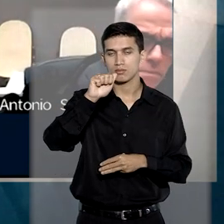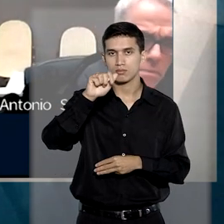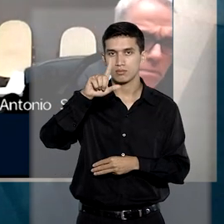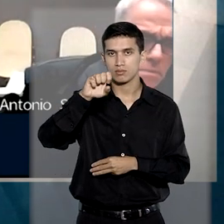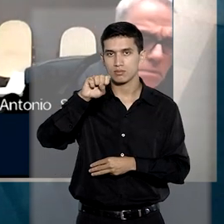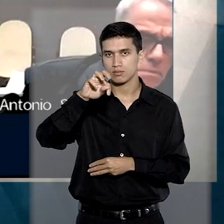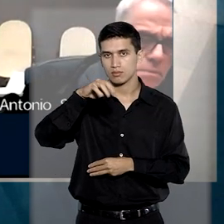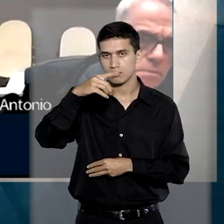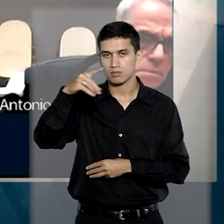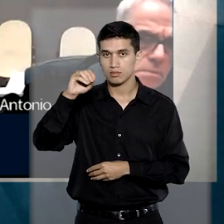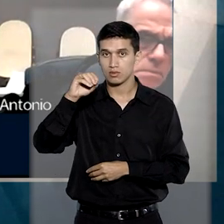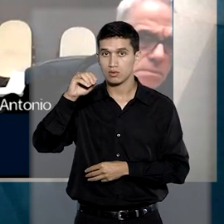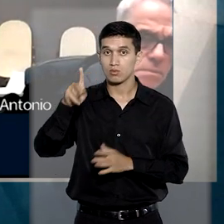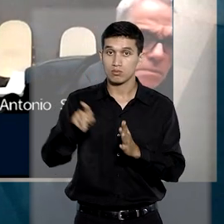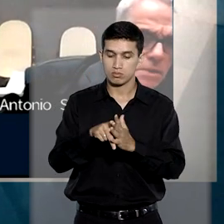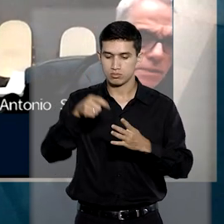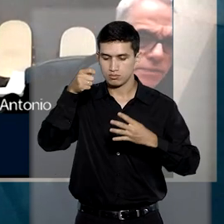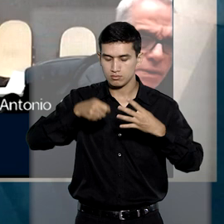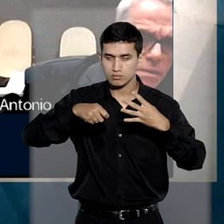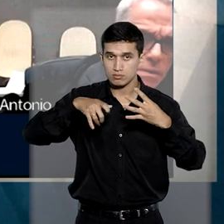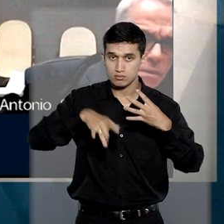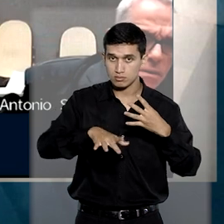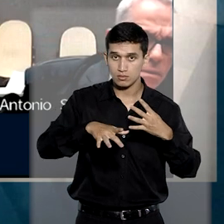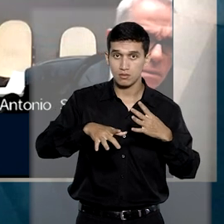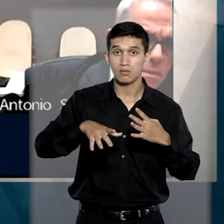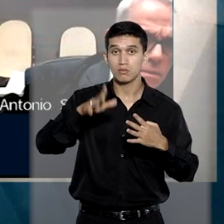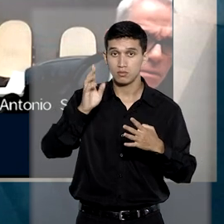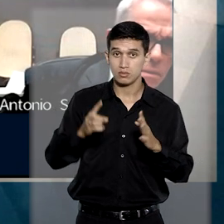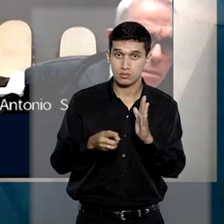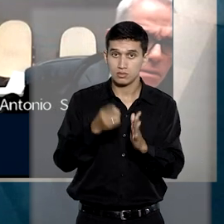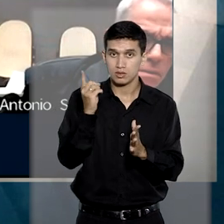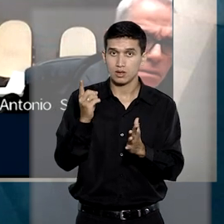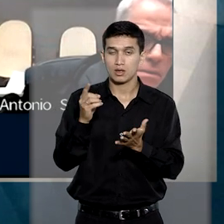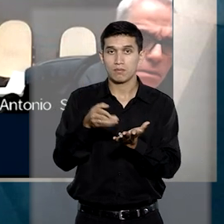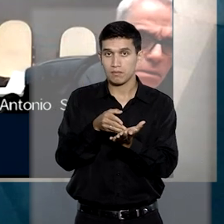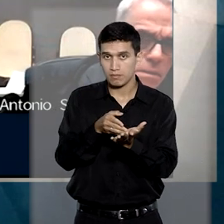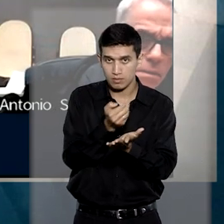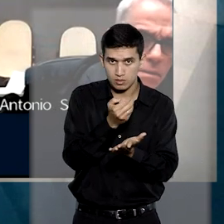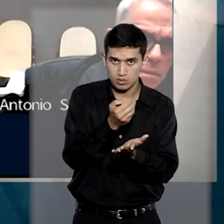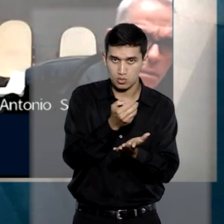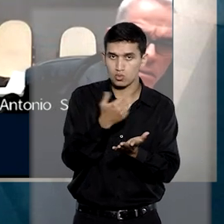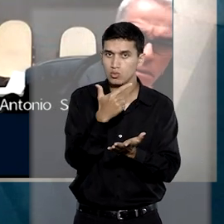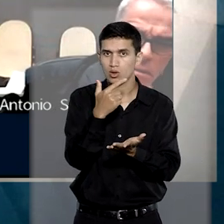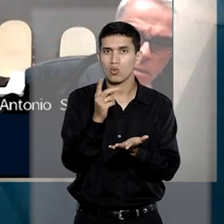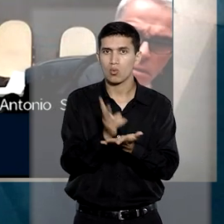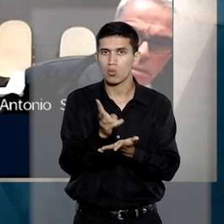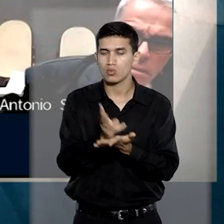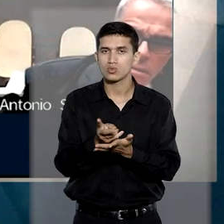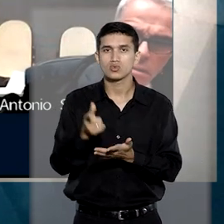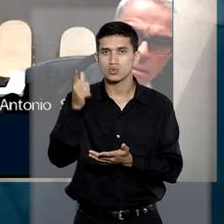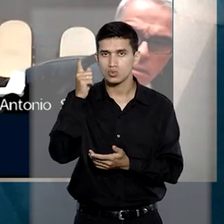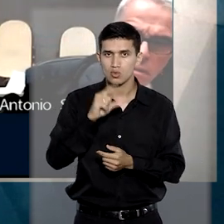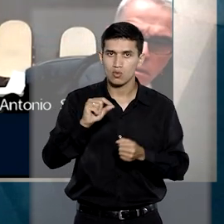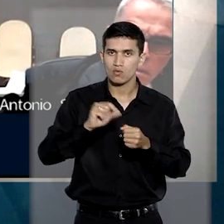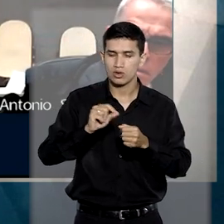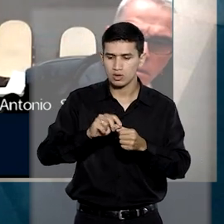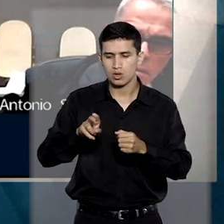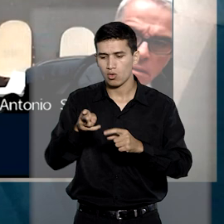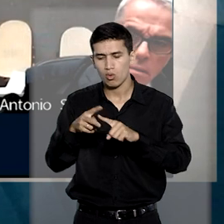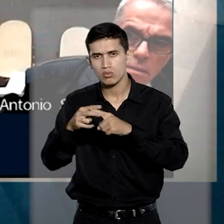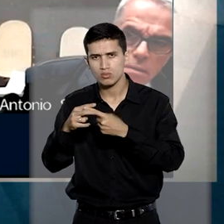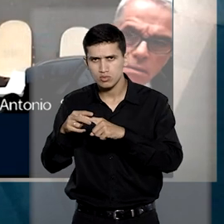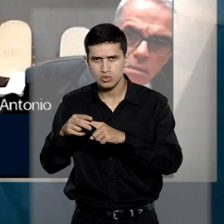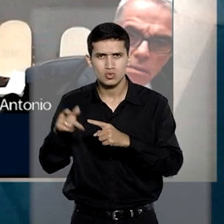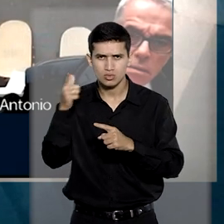mencionou que, para a jurisprudência da corte, uma vez extinta a punibilidade, não subsistem os fatores para a concessão